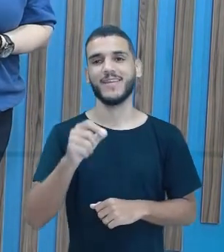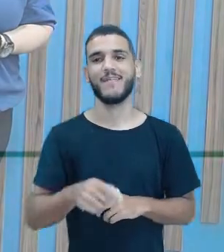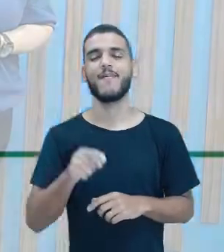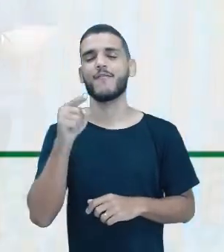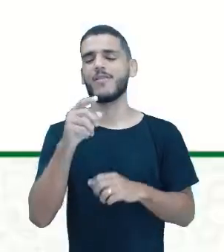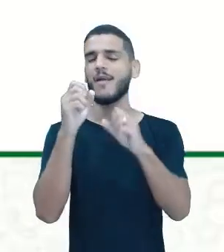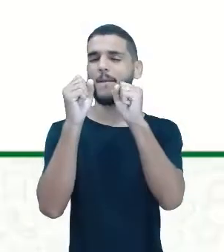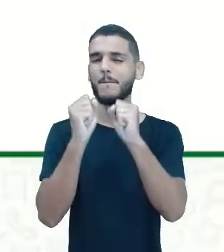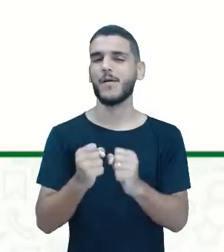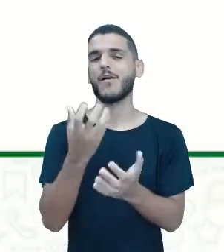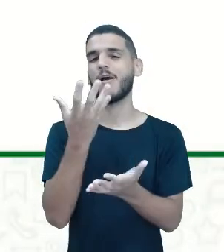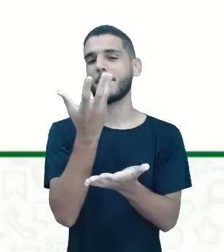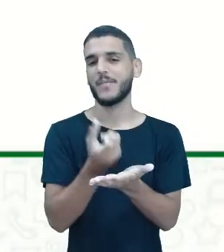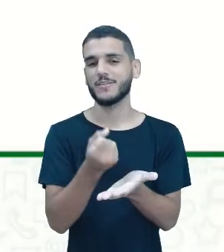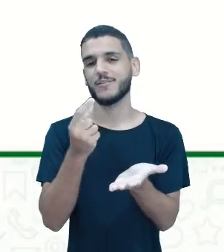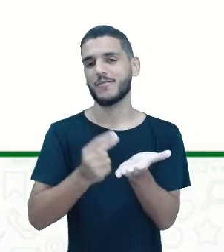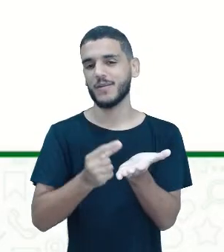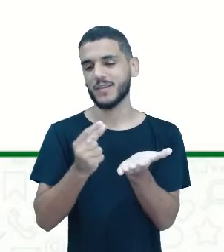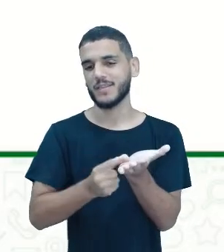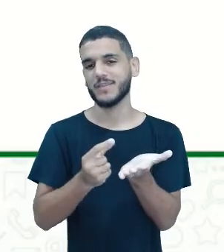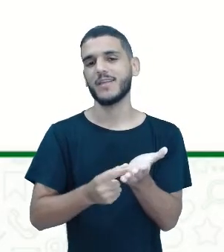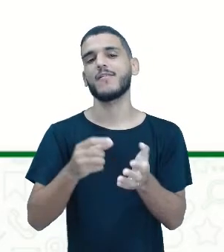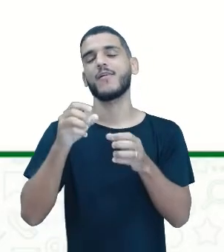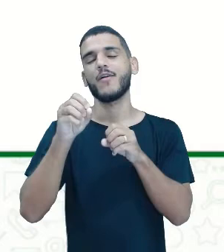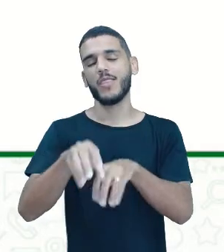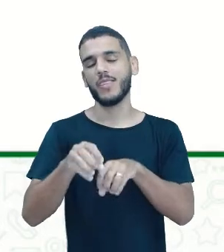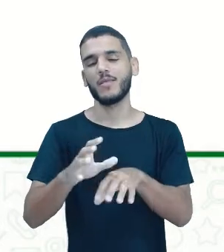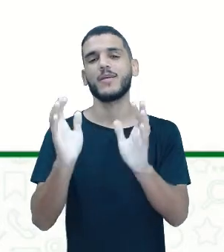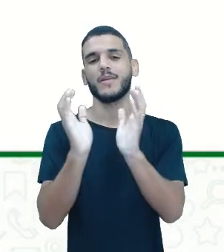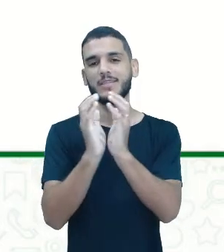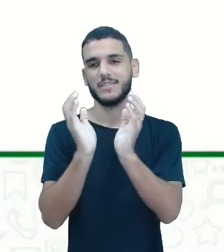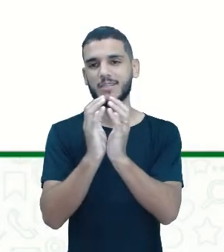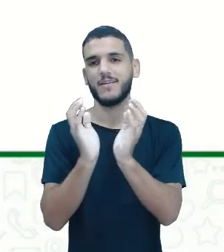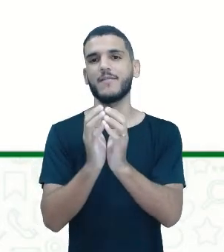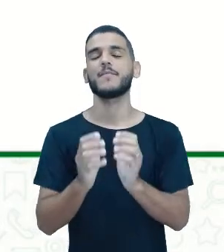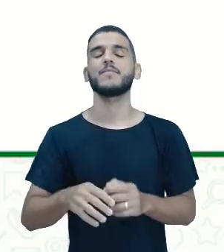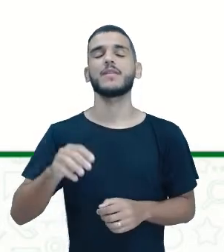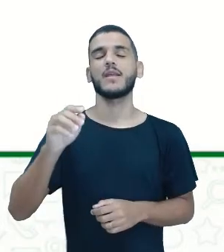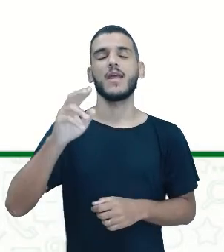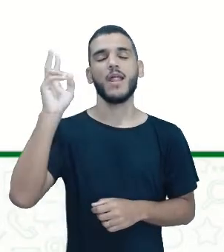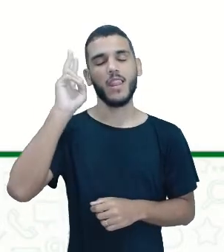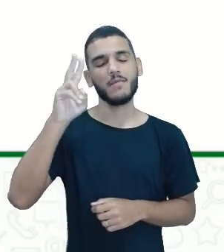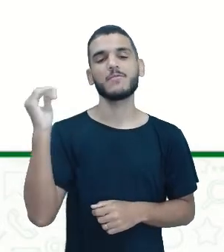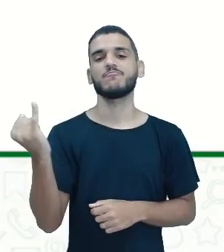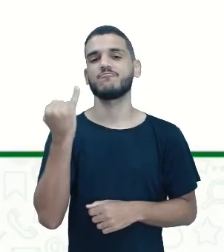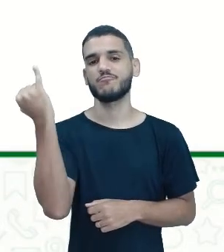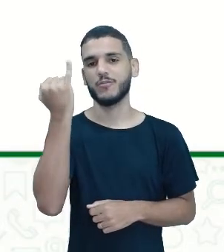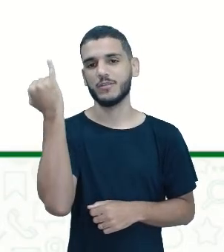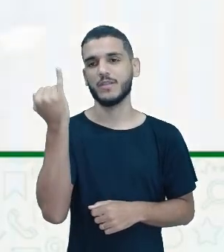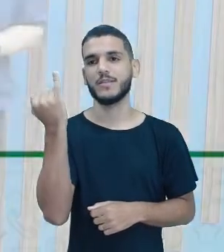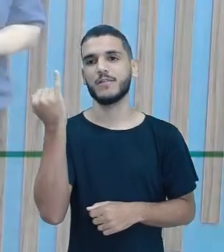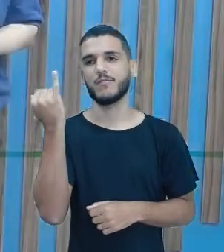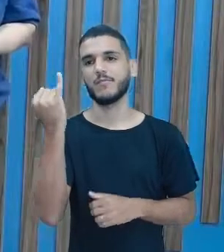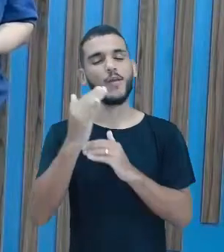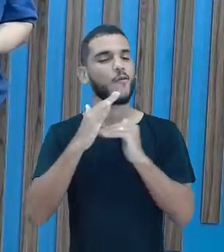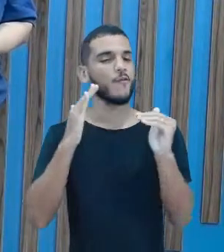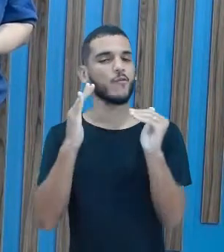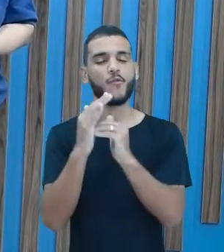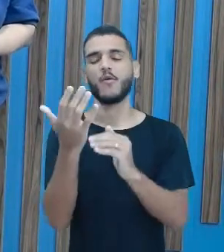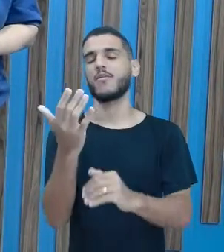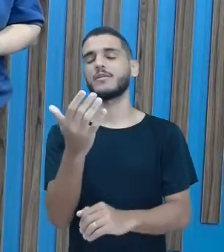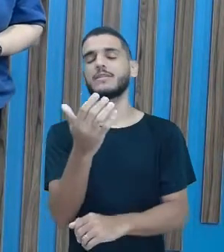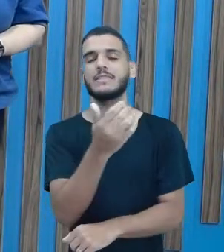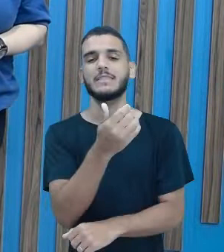pode baixar o aplicativo do Educa Recife, né? Então é importante aí para você ter acesso a todas as aulas da